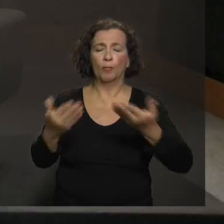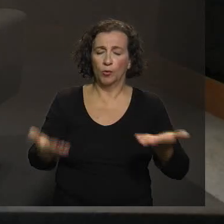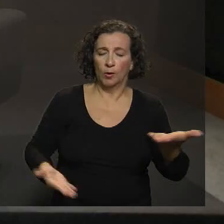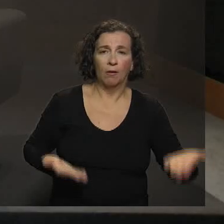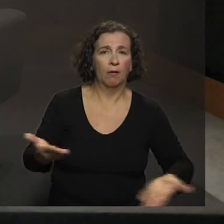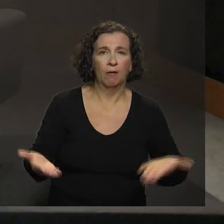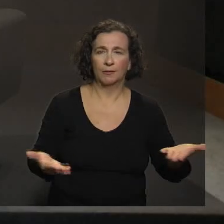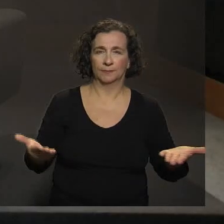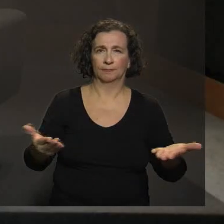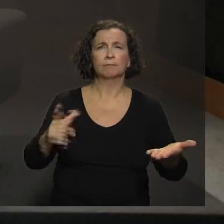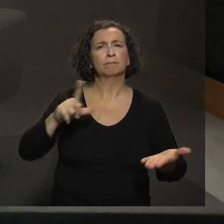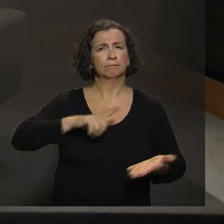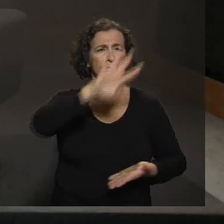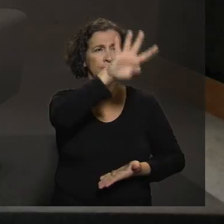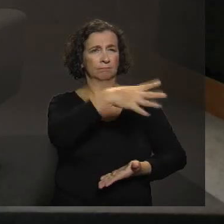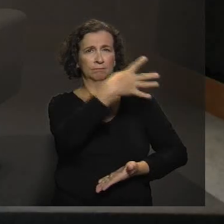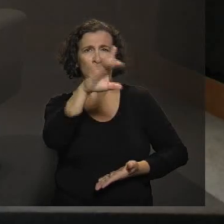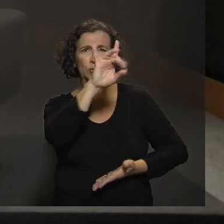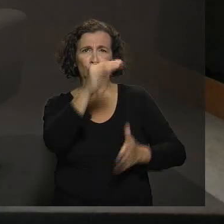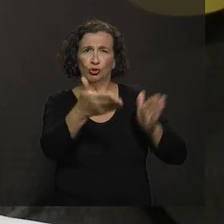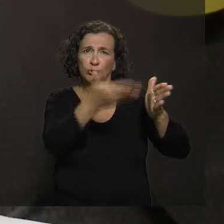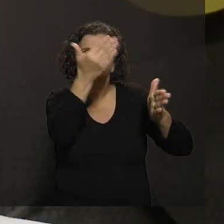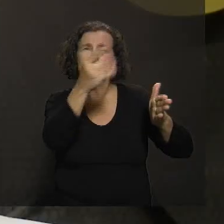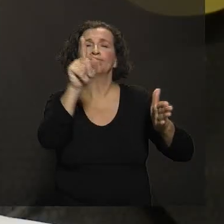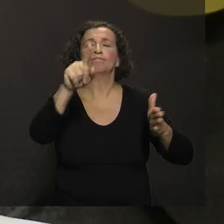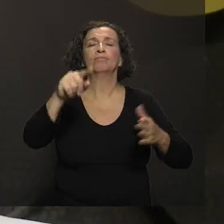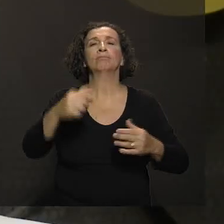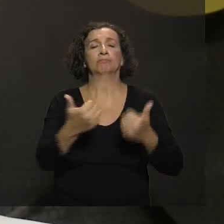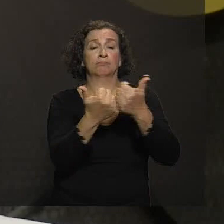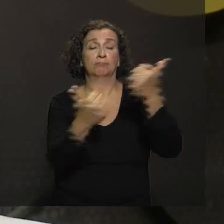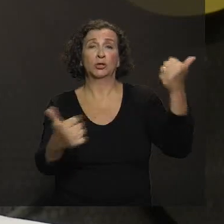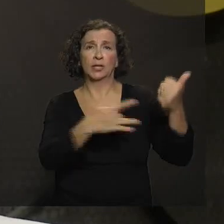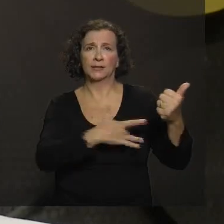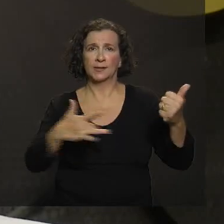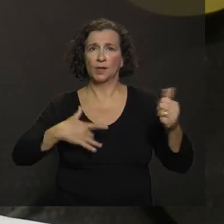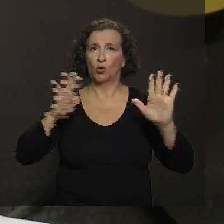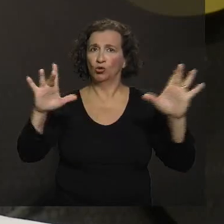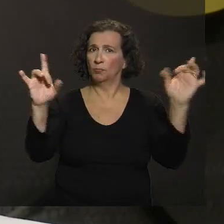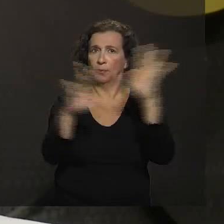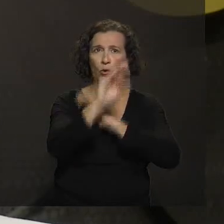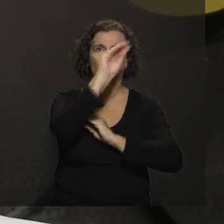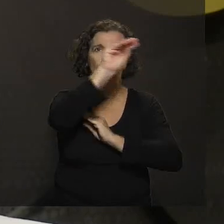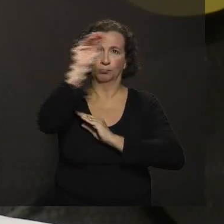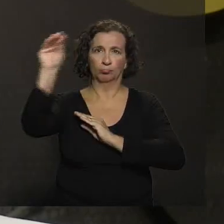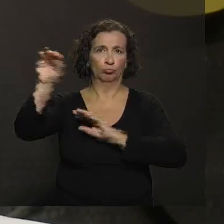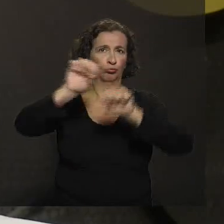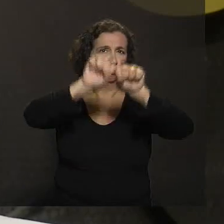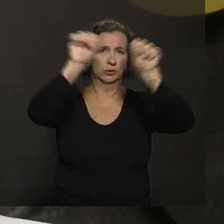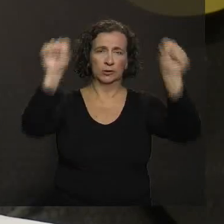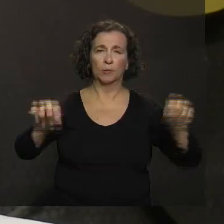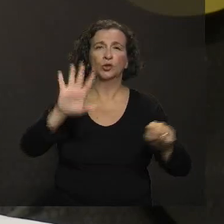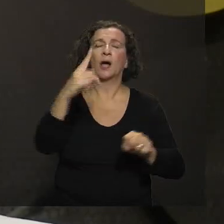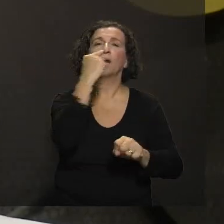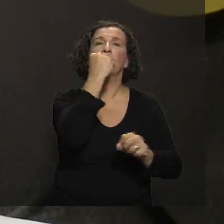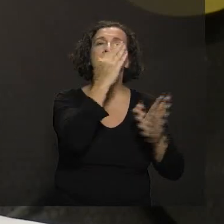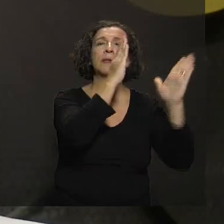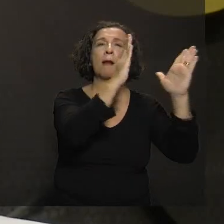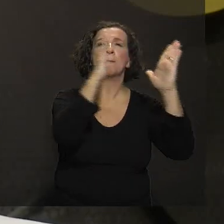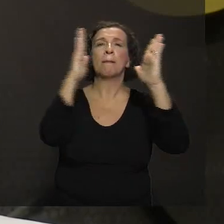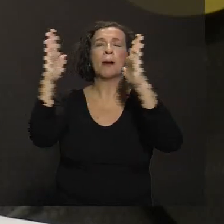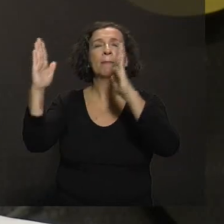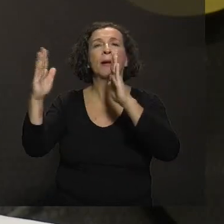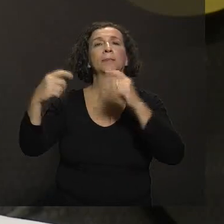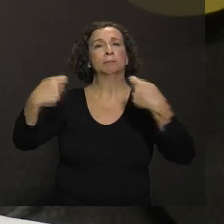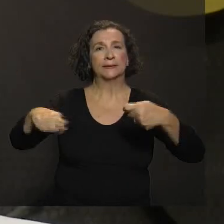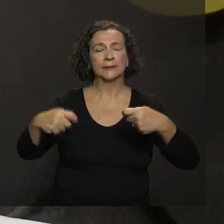Sim, sim. O calendário de vacinação, ele é preconizado pelo Ministério da Saúde. Então, já é uma sistematização das vacinas que cada